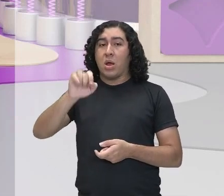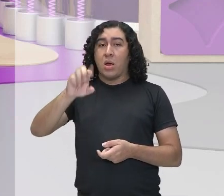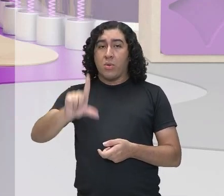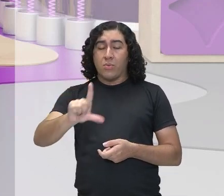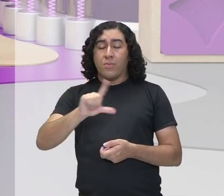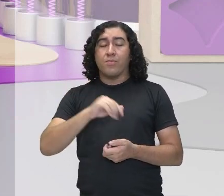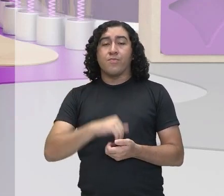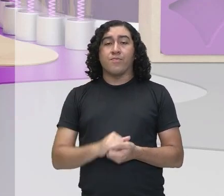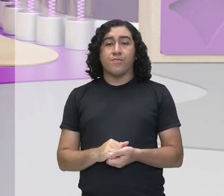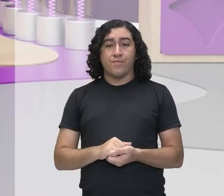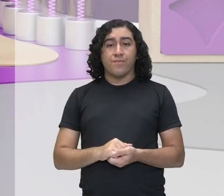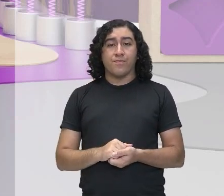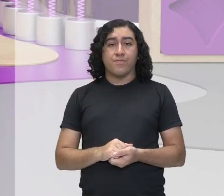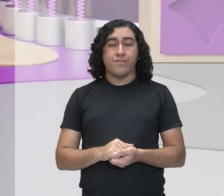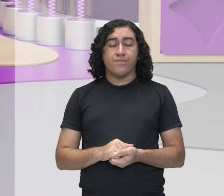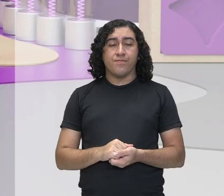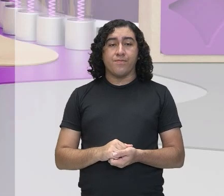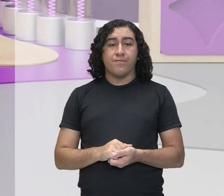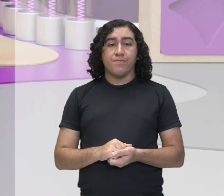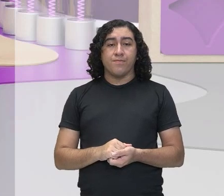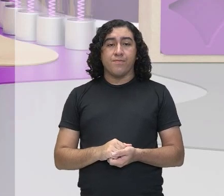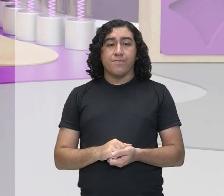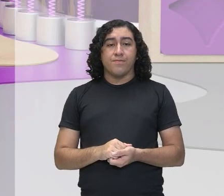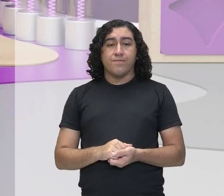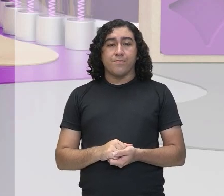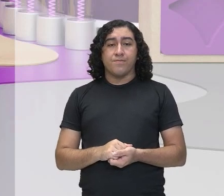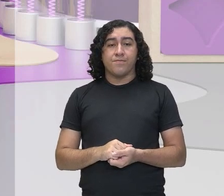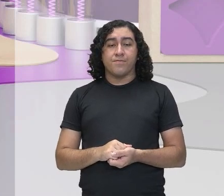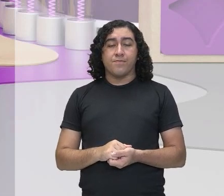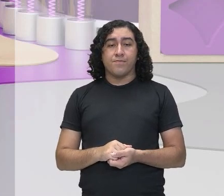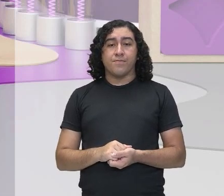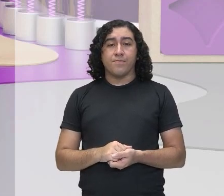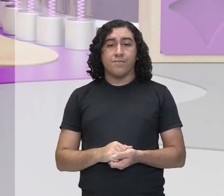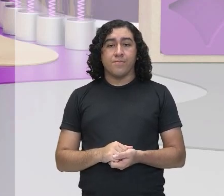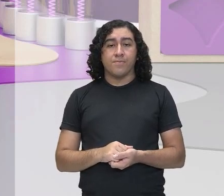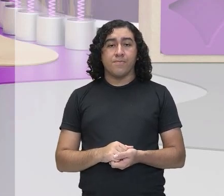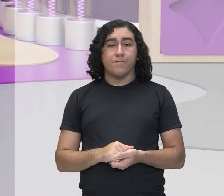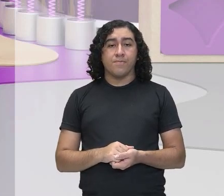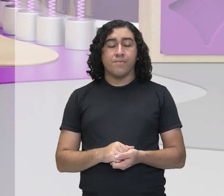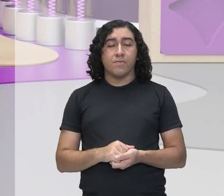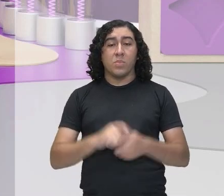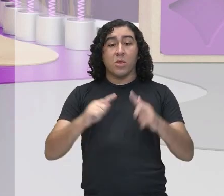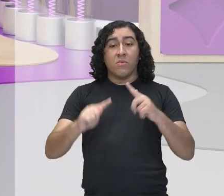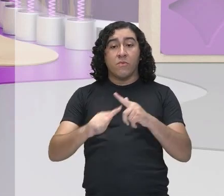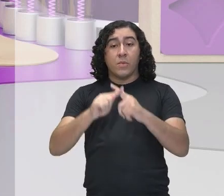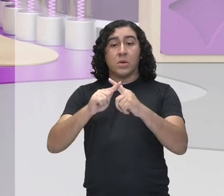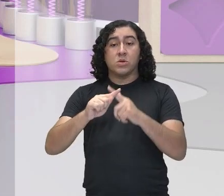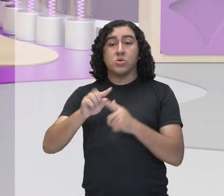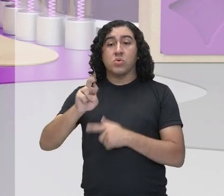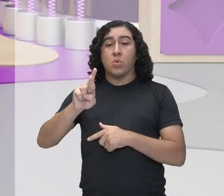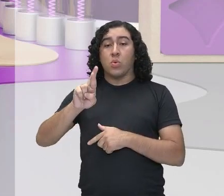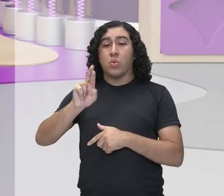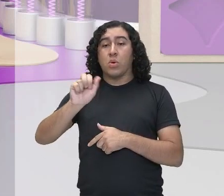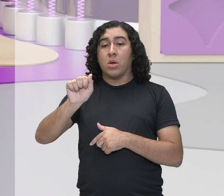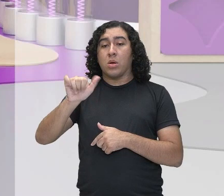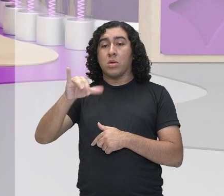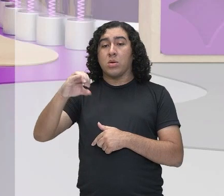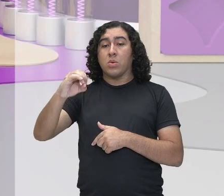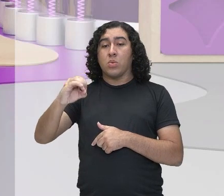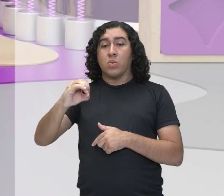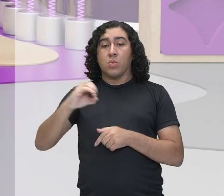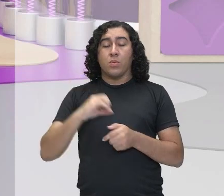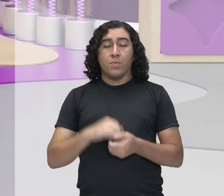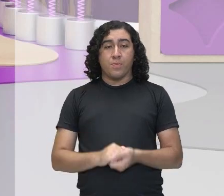né? E não periódicas. Então, temos aí o nosso π, vezes o raio, né? Se nós